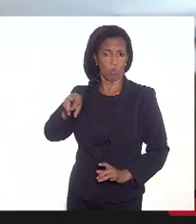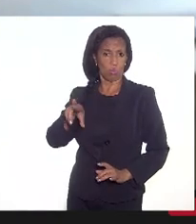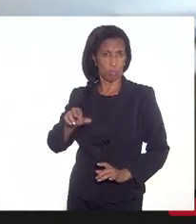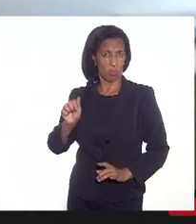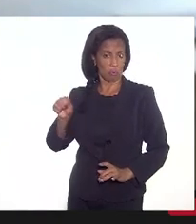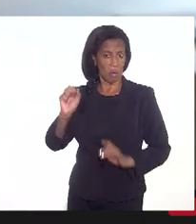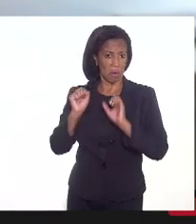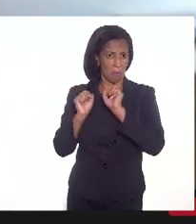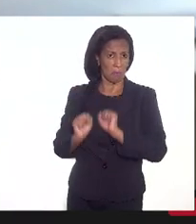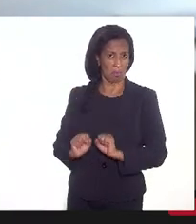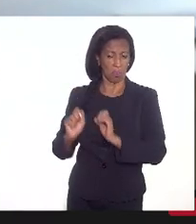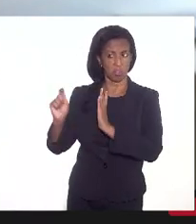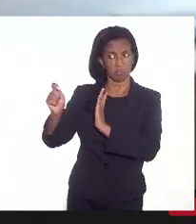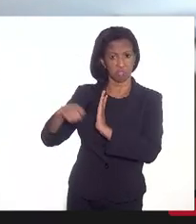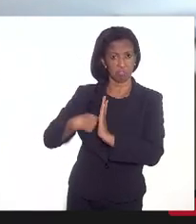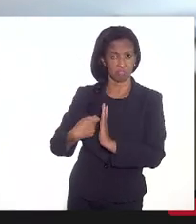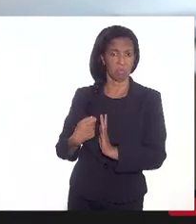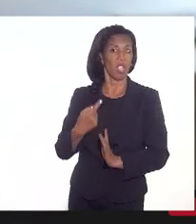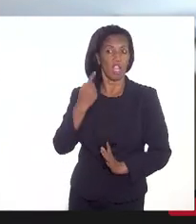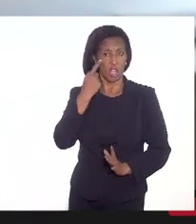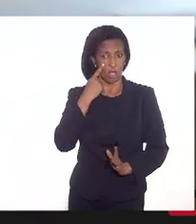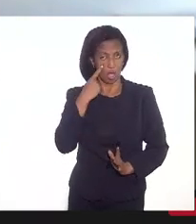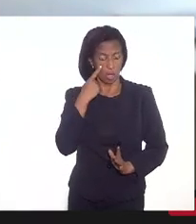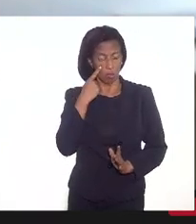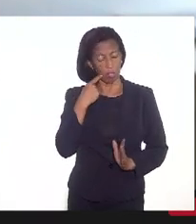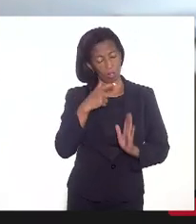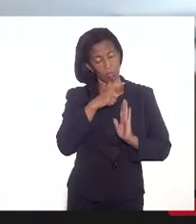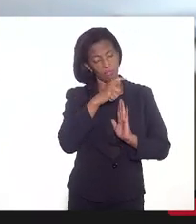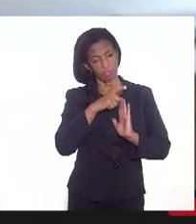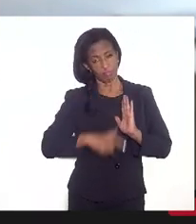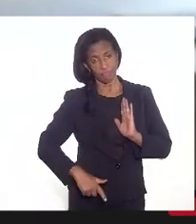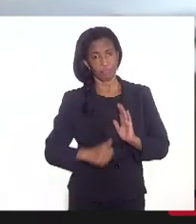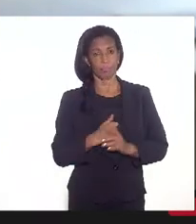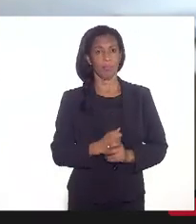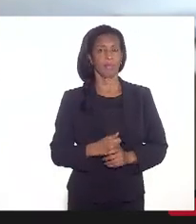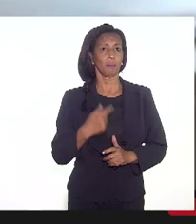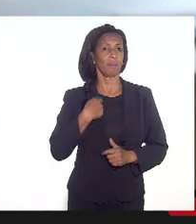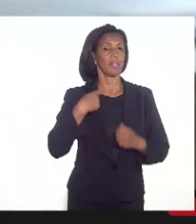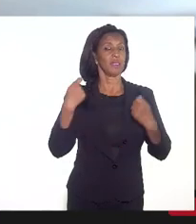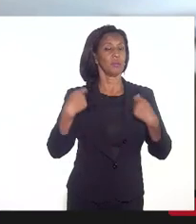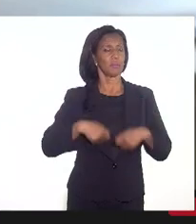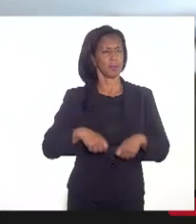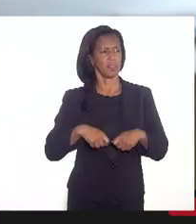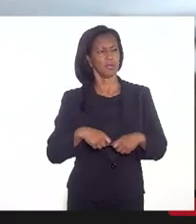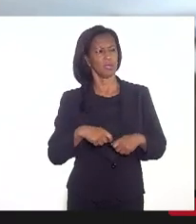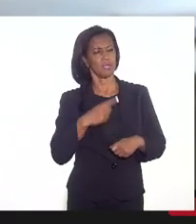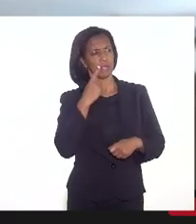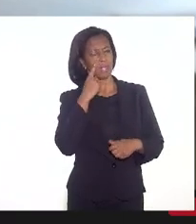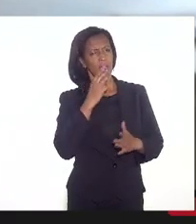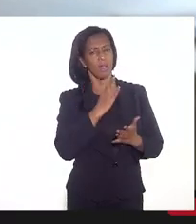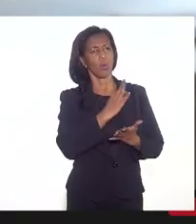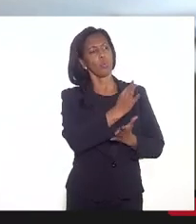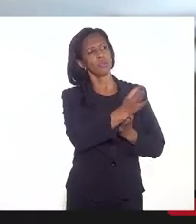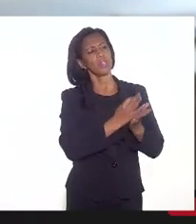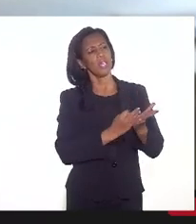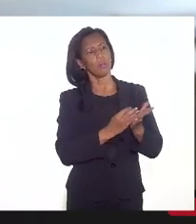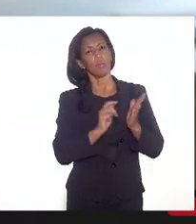legal. Tudo isso eu vou arruir, mas eu precisava que o senhor encaminhasse esse termo que foi assinado.